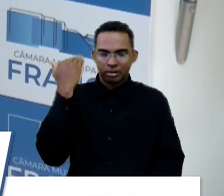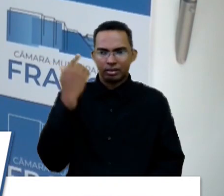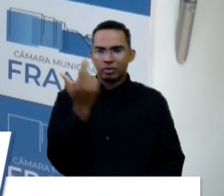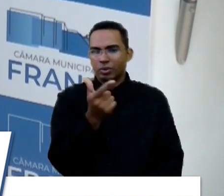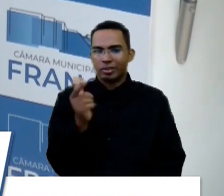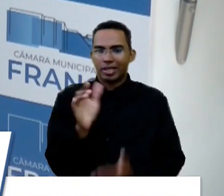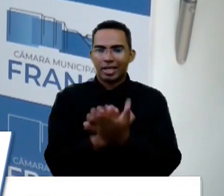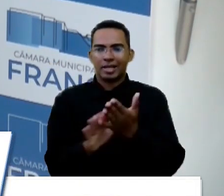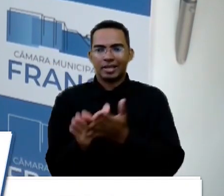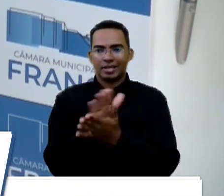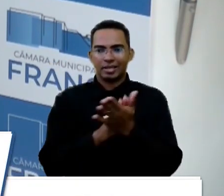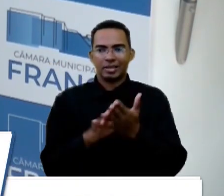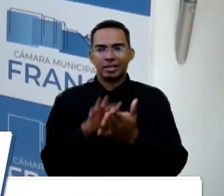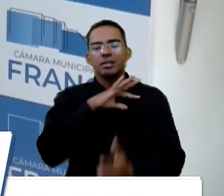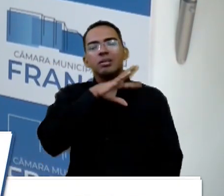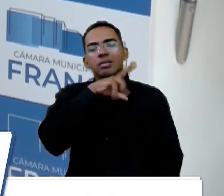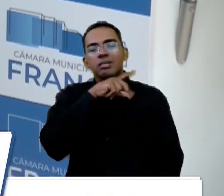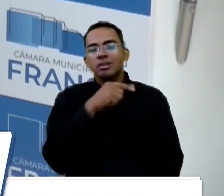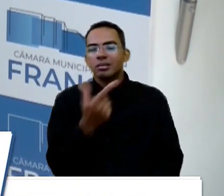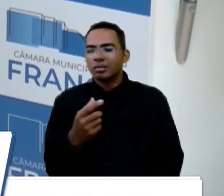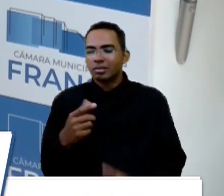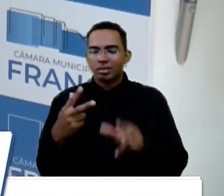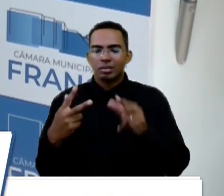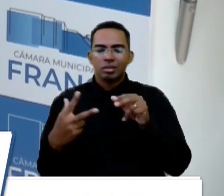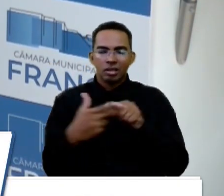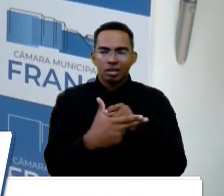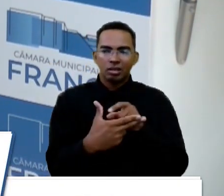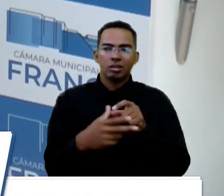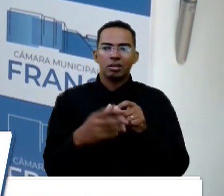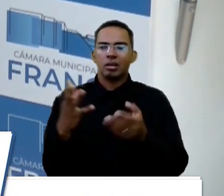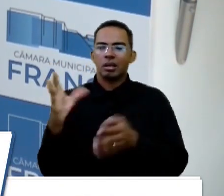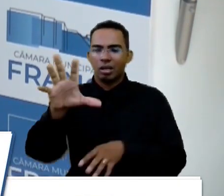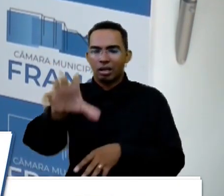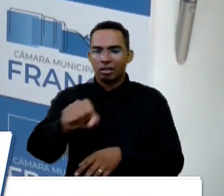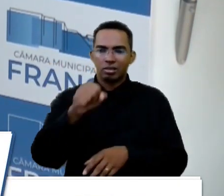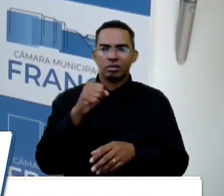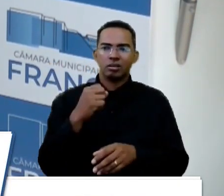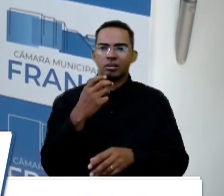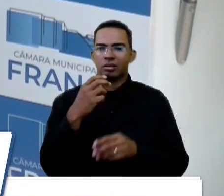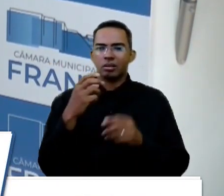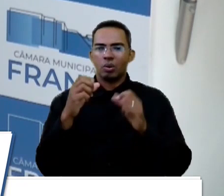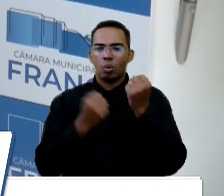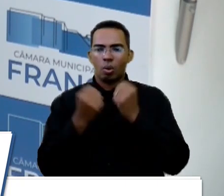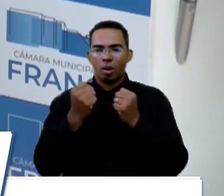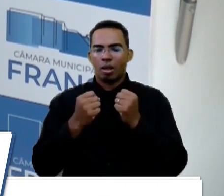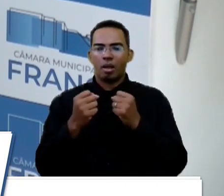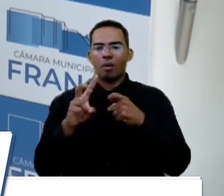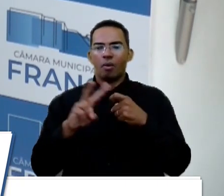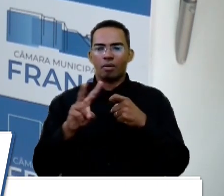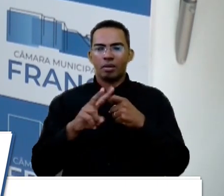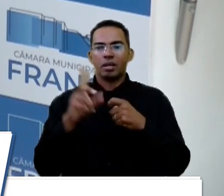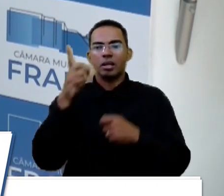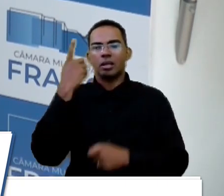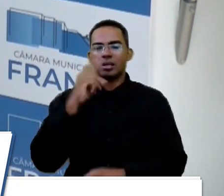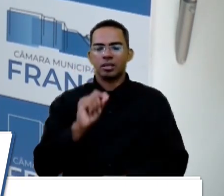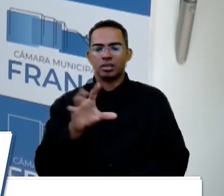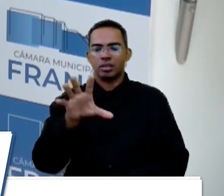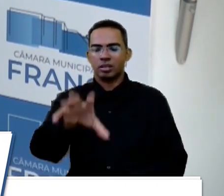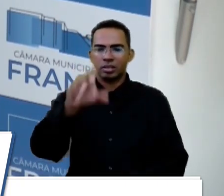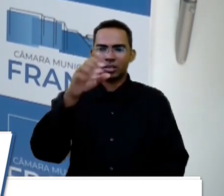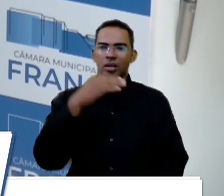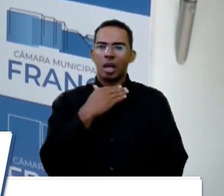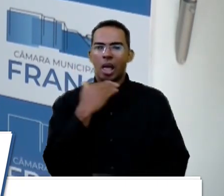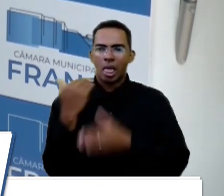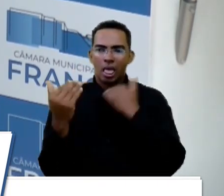nada para os animais. Não tinha castração, não tinha captura, não tinha vetimóvel. Quem retirava os animais morrendo